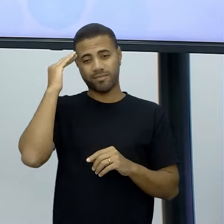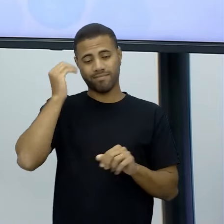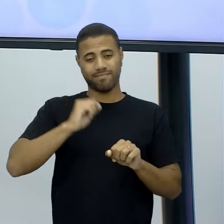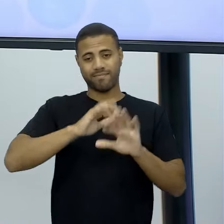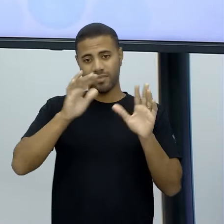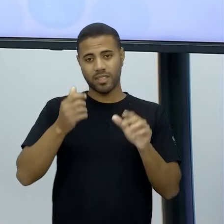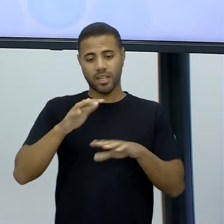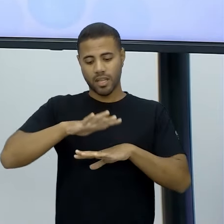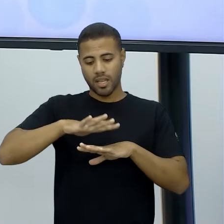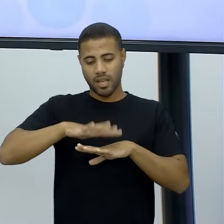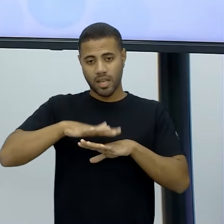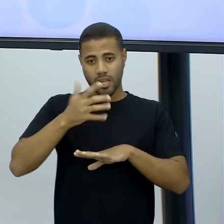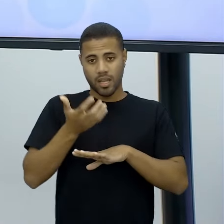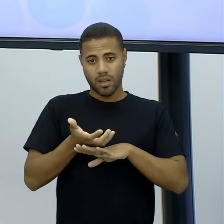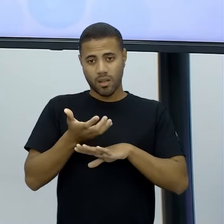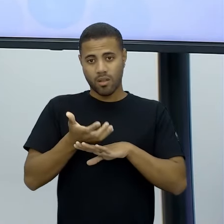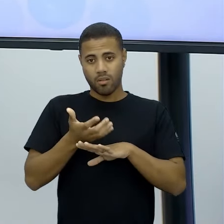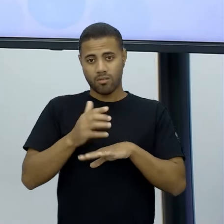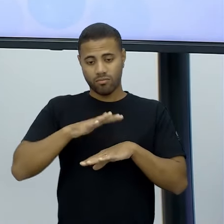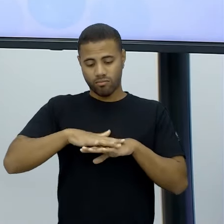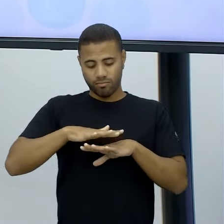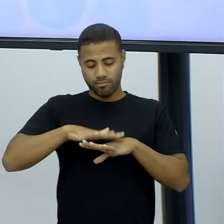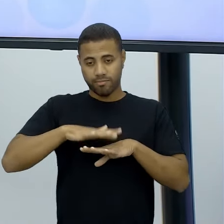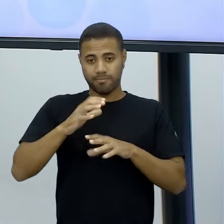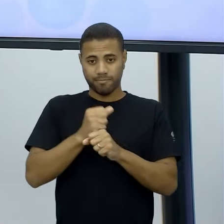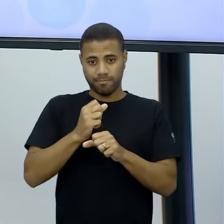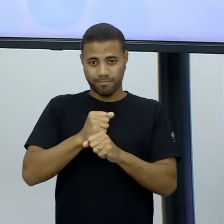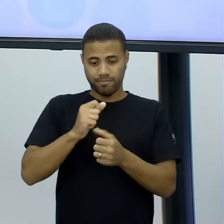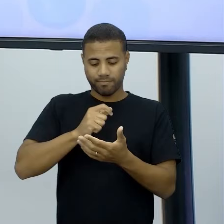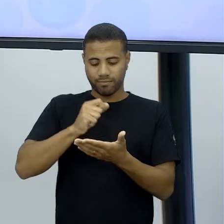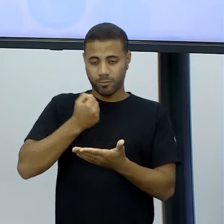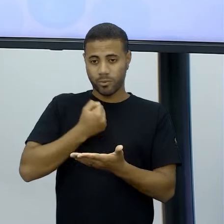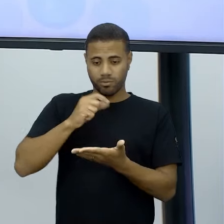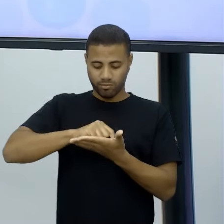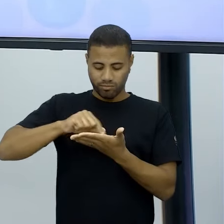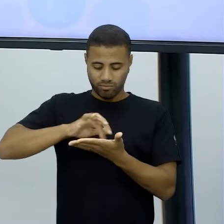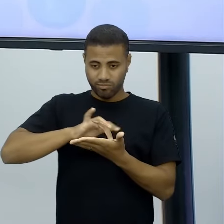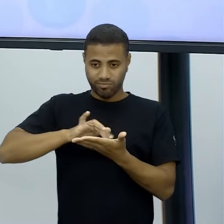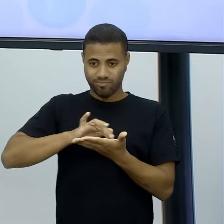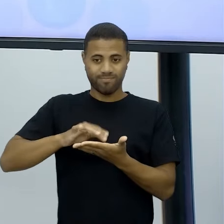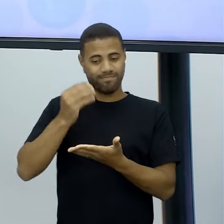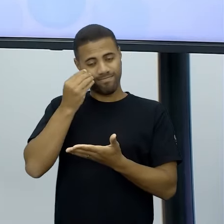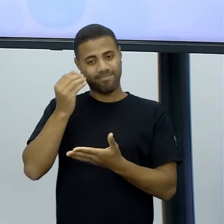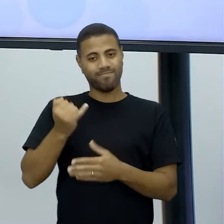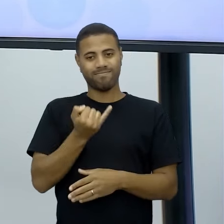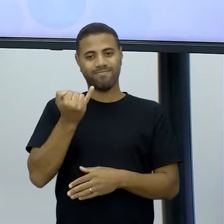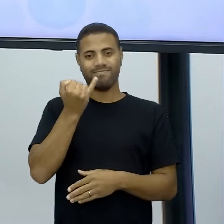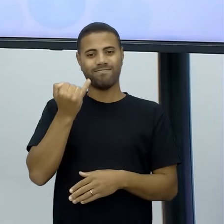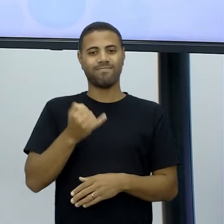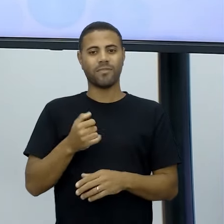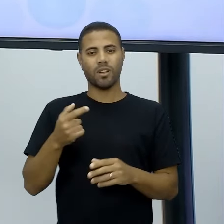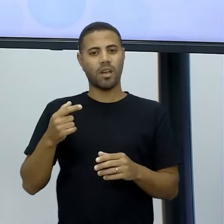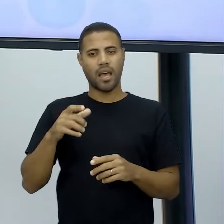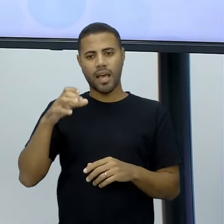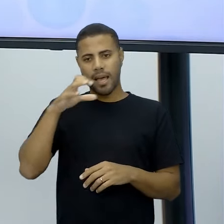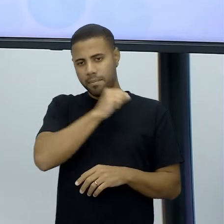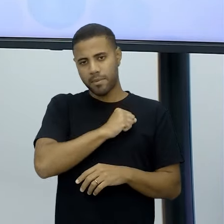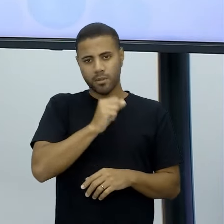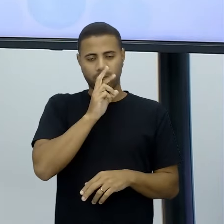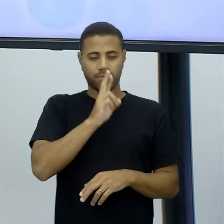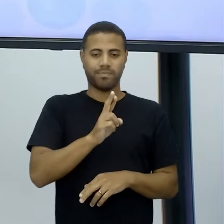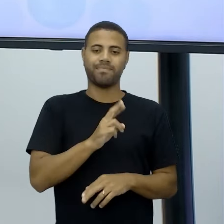calculadora, amostra aí, né, do ladinho aí que de repente é muito, muito interessante você utilizar para, por exemplo, agilizar os